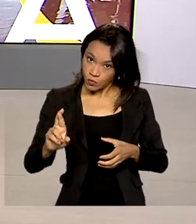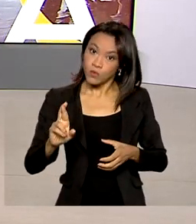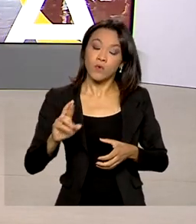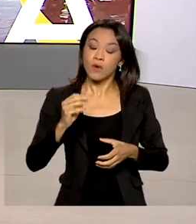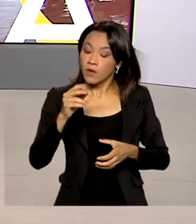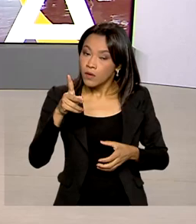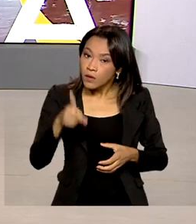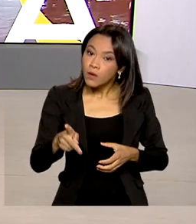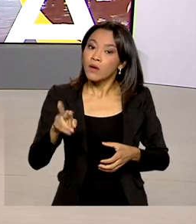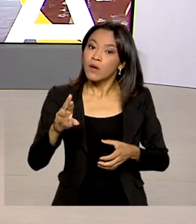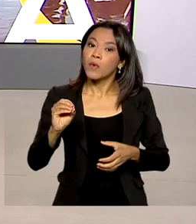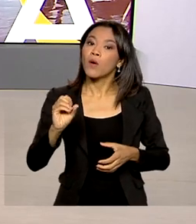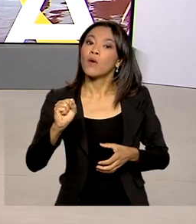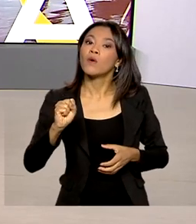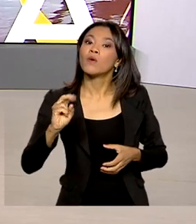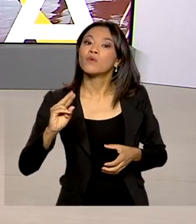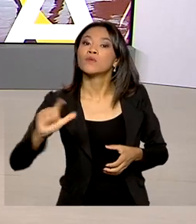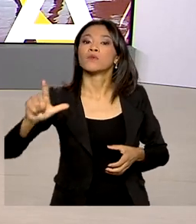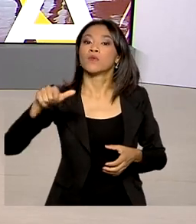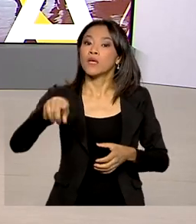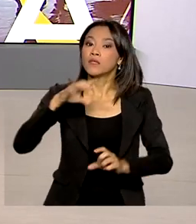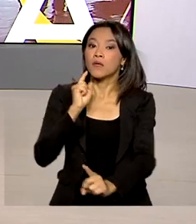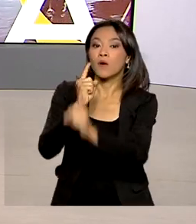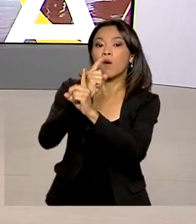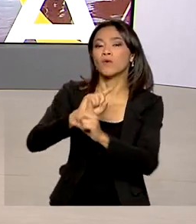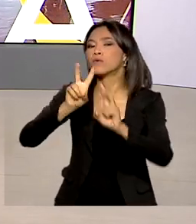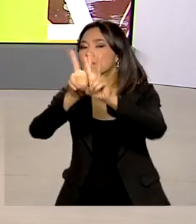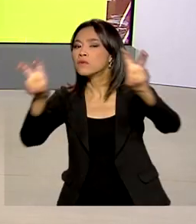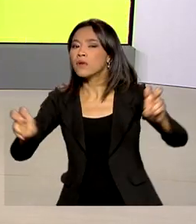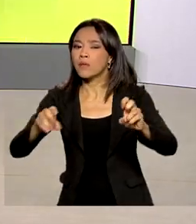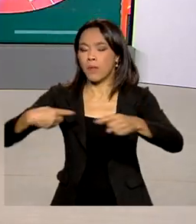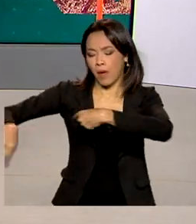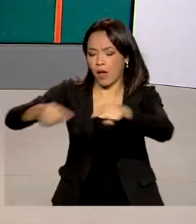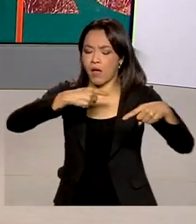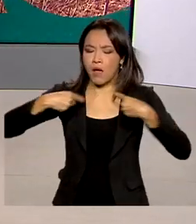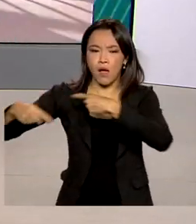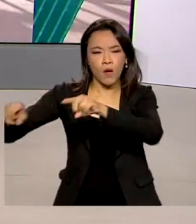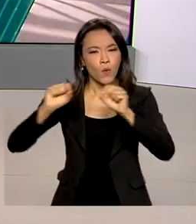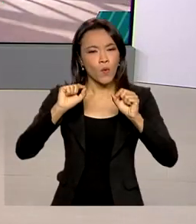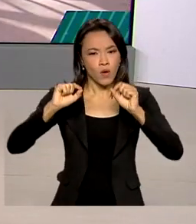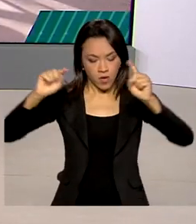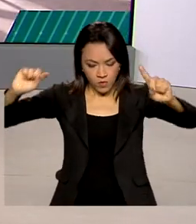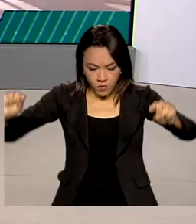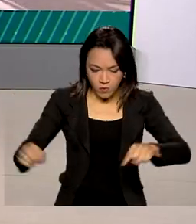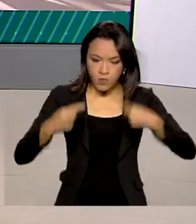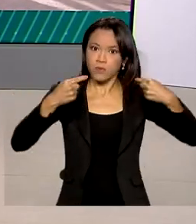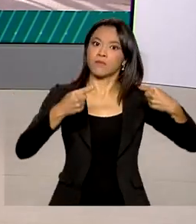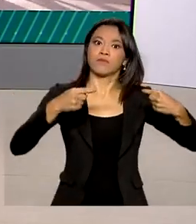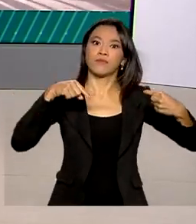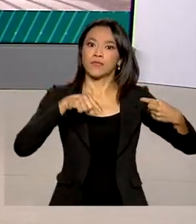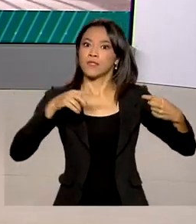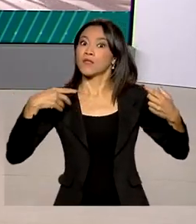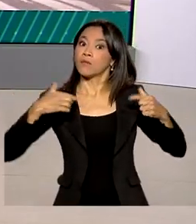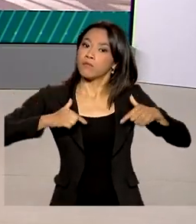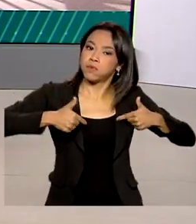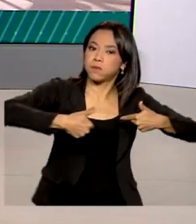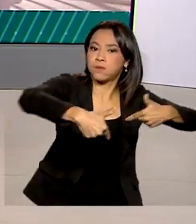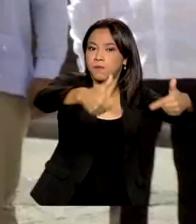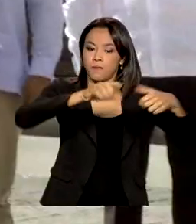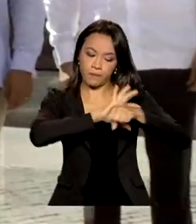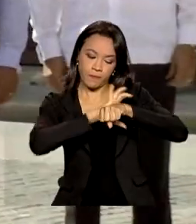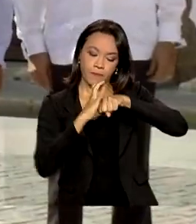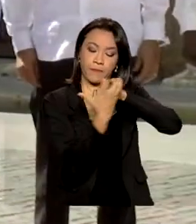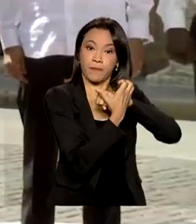das Índias, na Colômbia. O encontro teve como discussão principal o enfrentamento à pandemia de Covid-19.